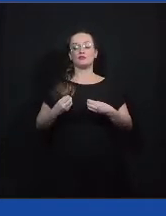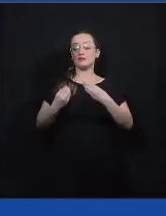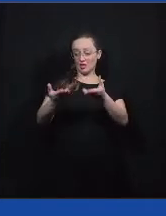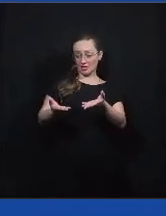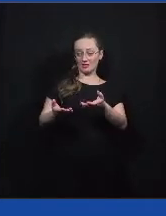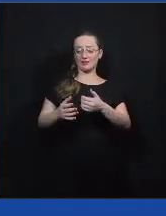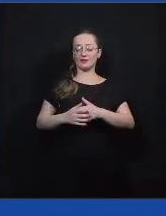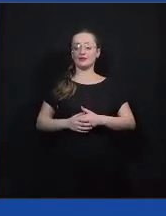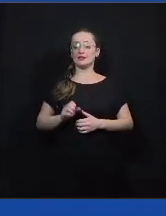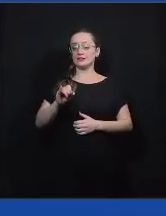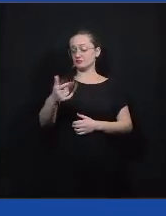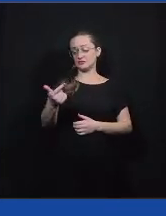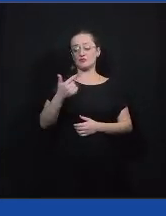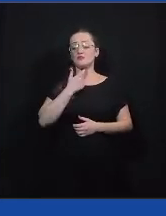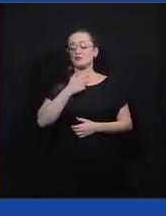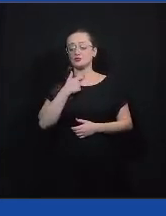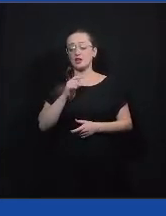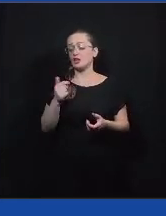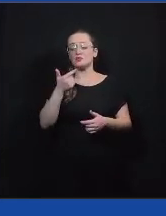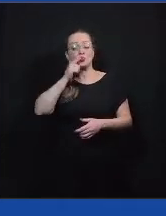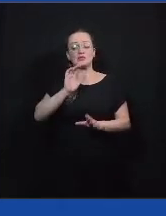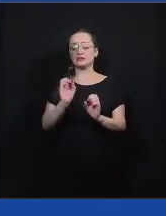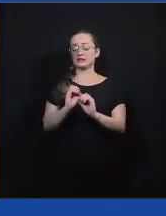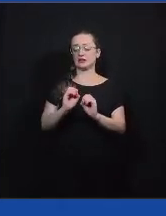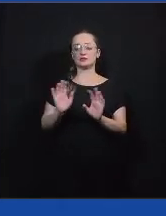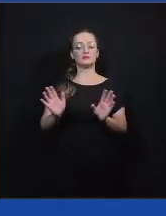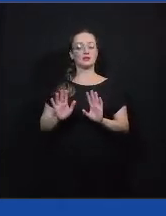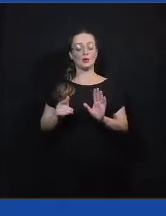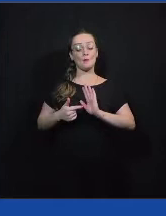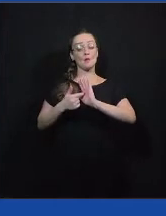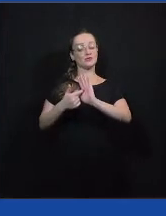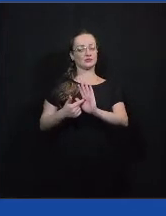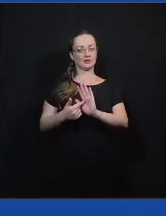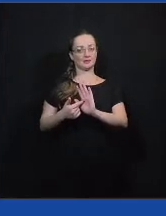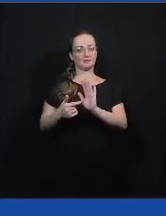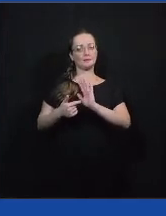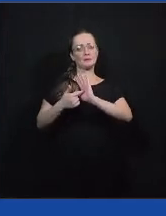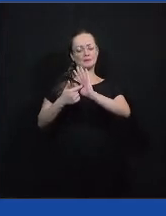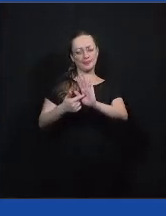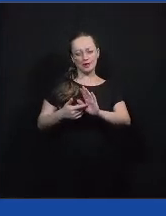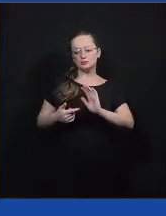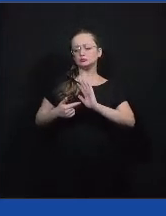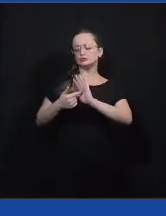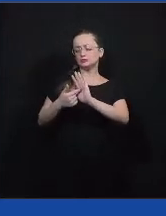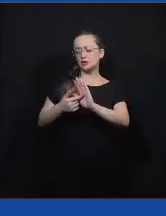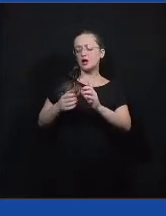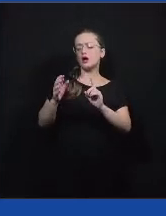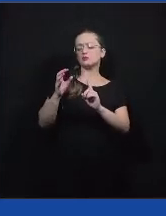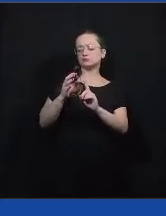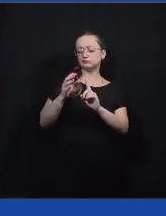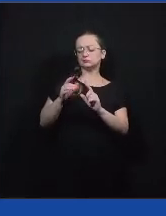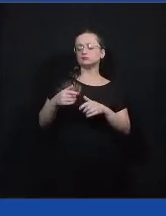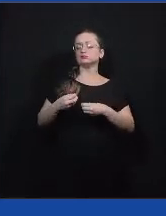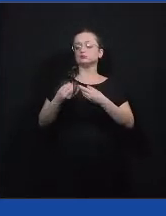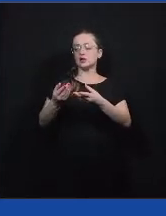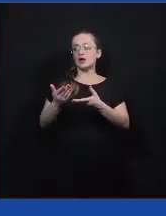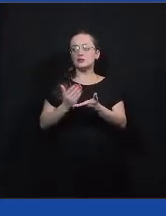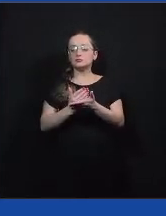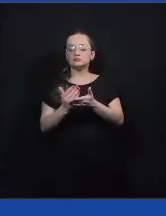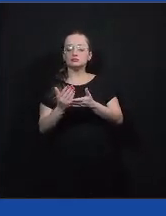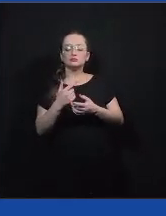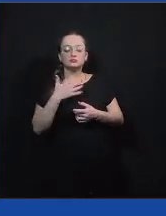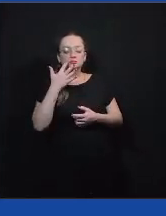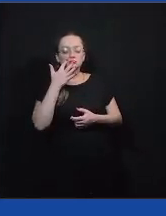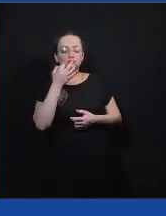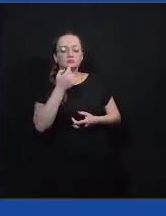assim, se você não tiver vontade, você não consegue. É o mostrar. Então, quando a gente mostra pro jovem, a vontade vem. Então,